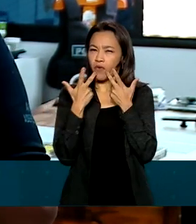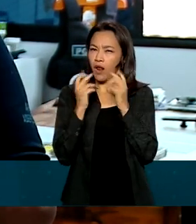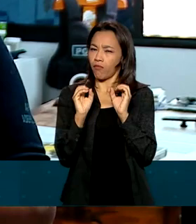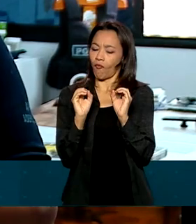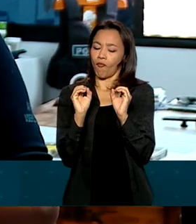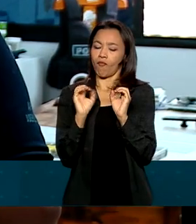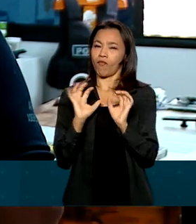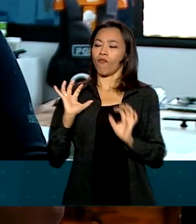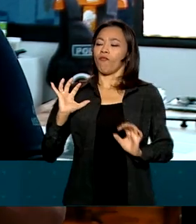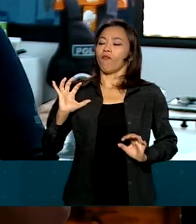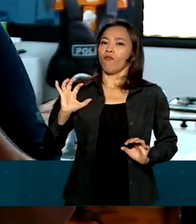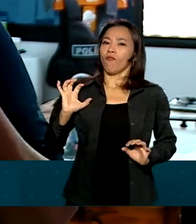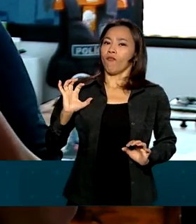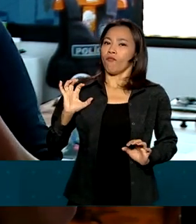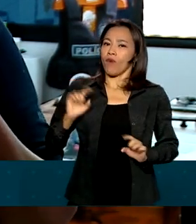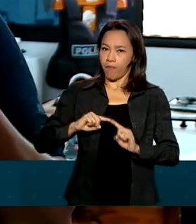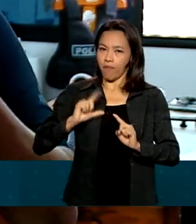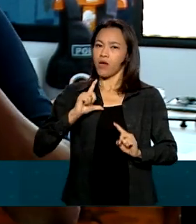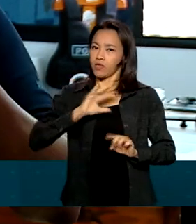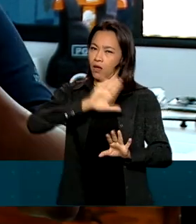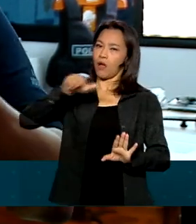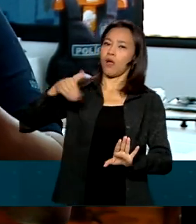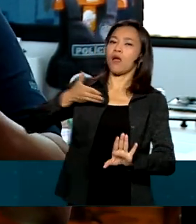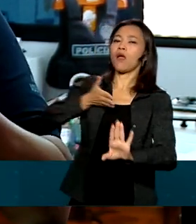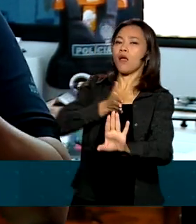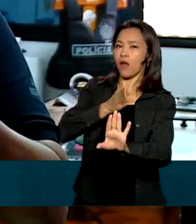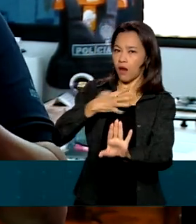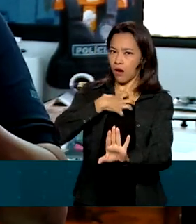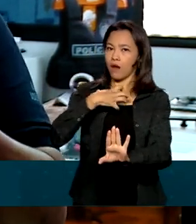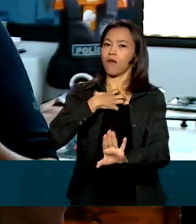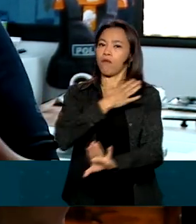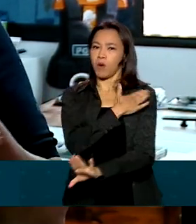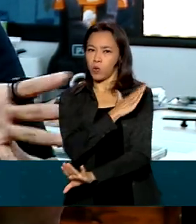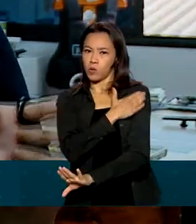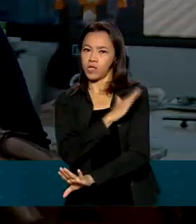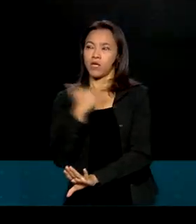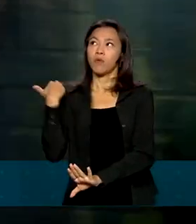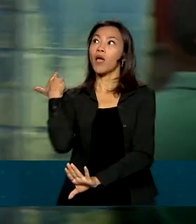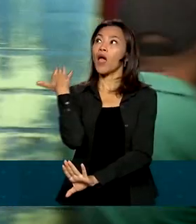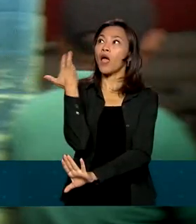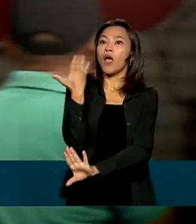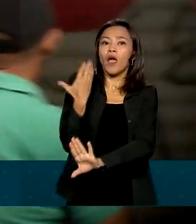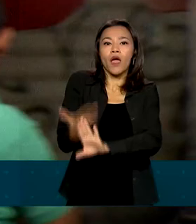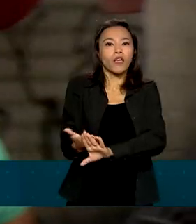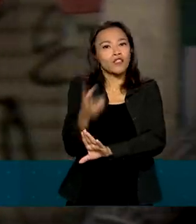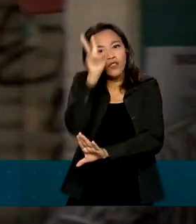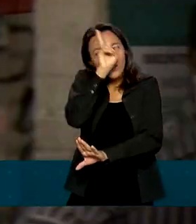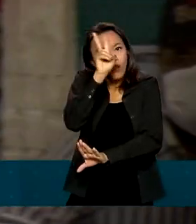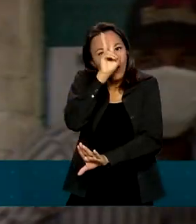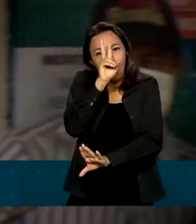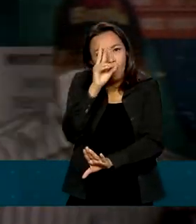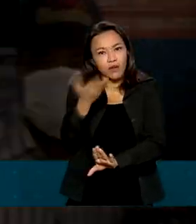tem aquele sentimento arraigado, aquela coisa construída historicamente da condição do negro.